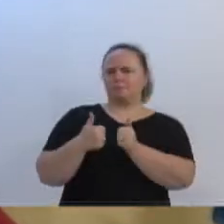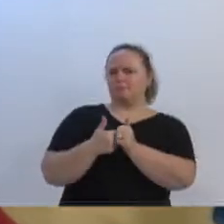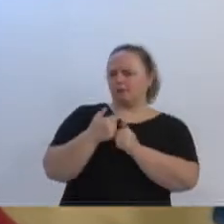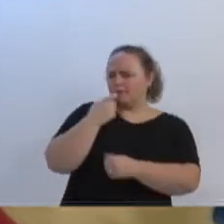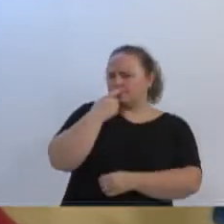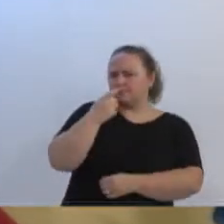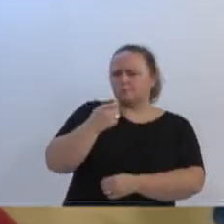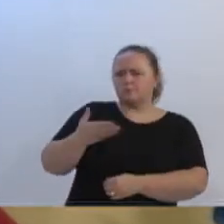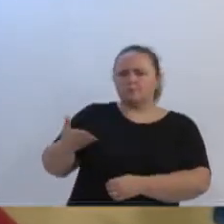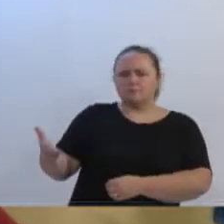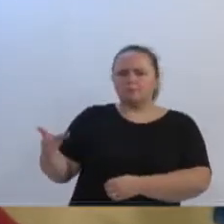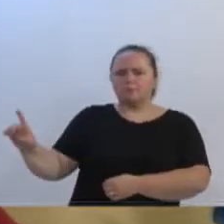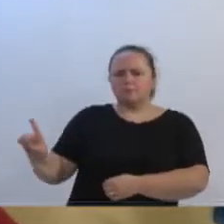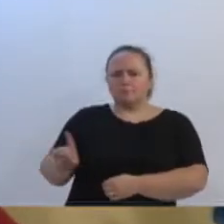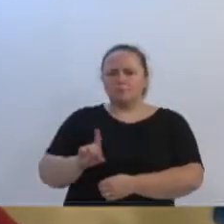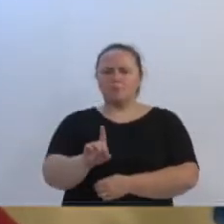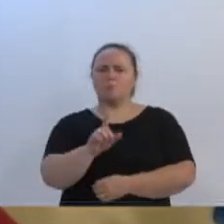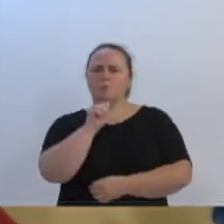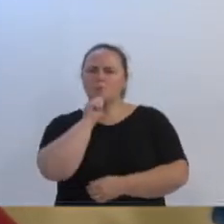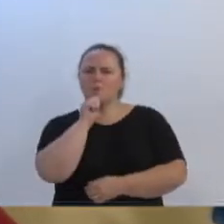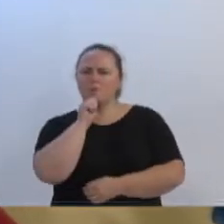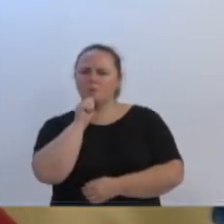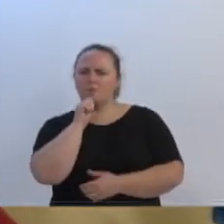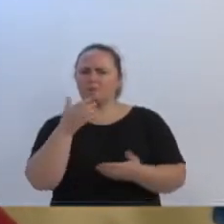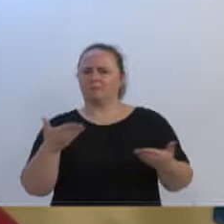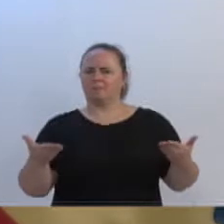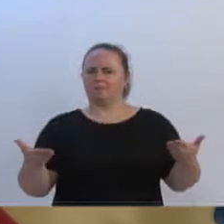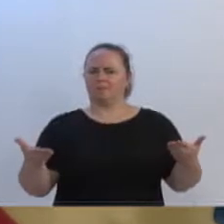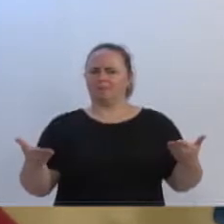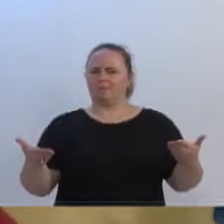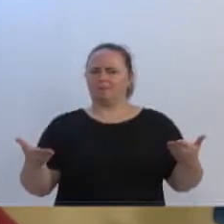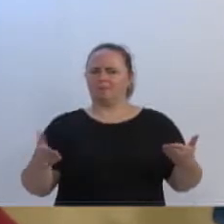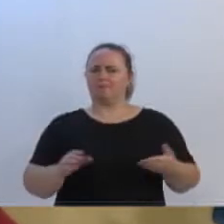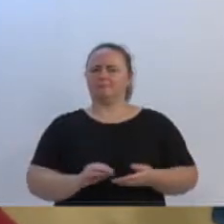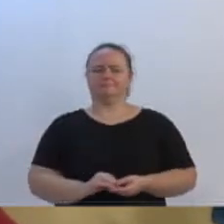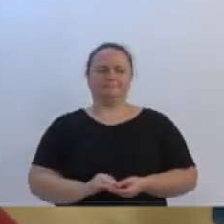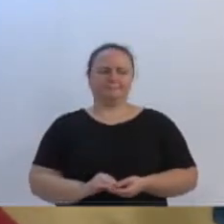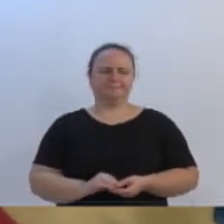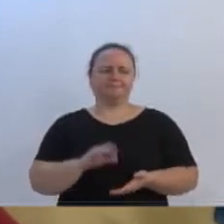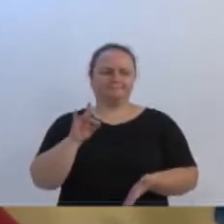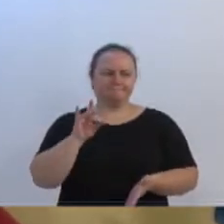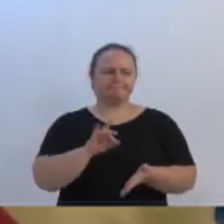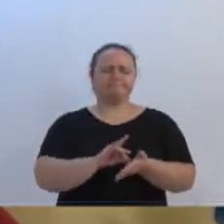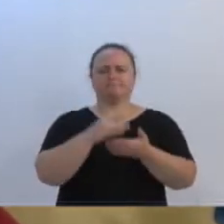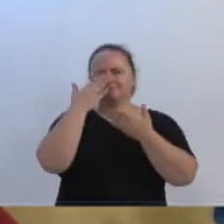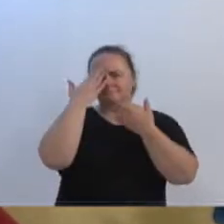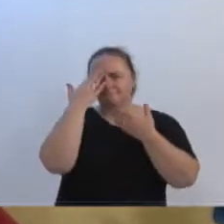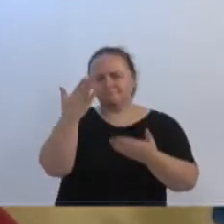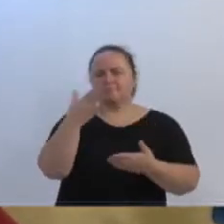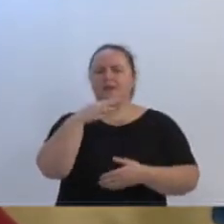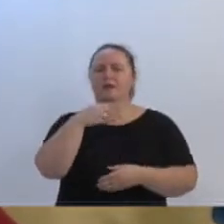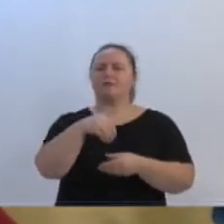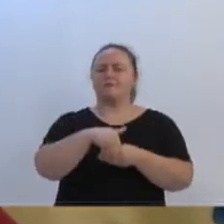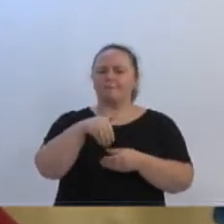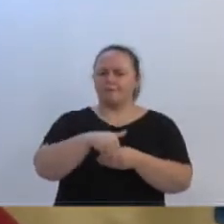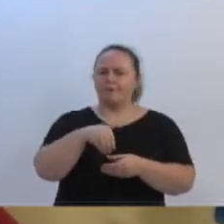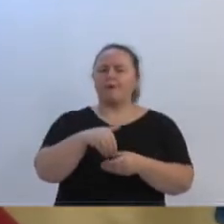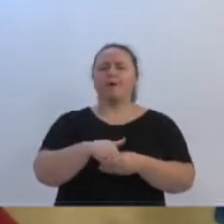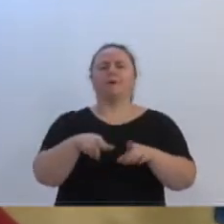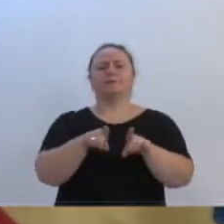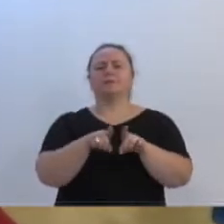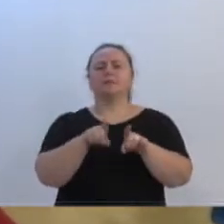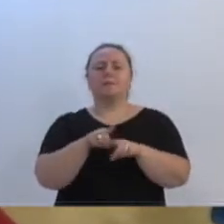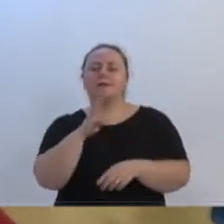deu tempo, não daria tempo para ele vir antes aqui, realmente tomar não só conhecimento e agradecer os votos que ele recebeu, que deu mais de